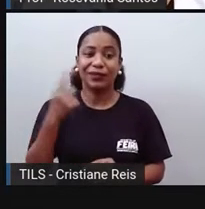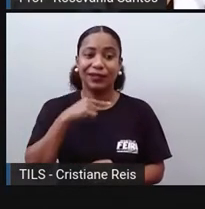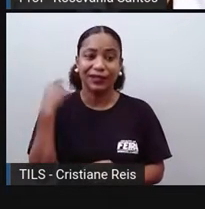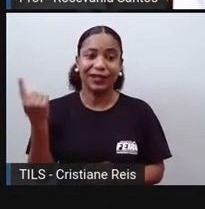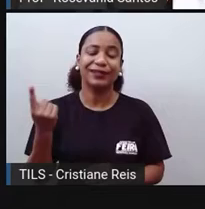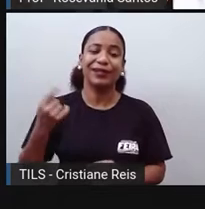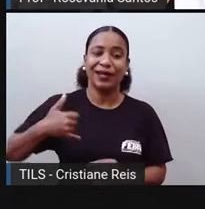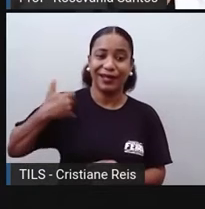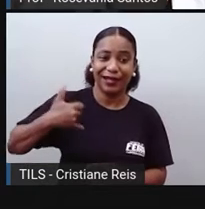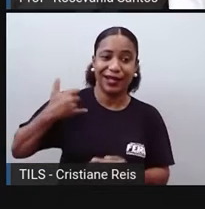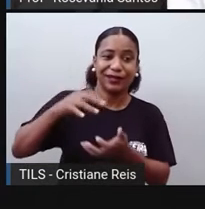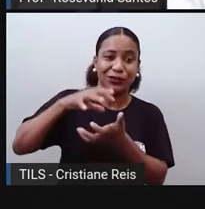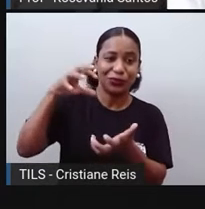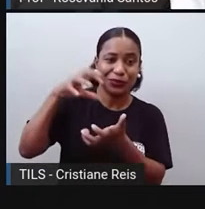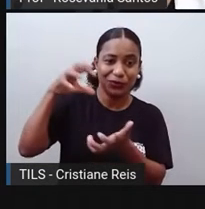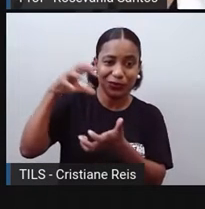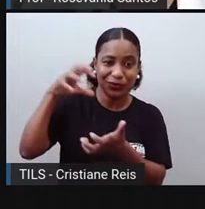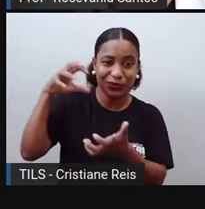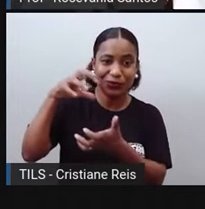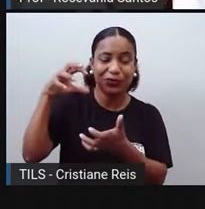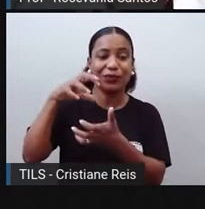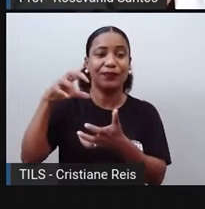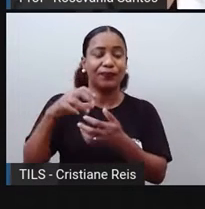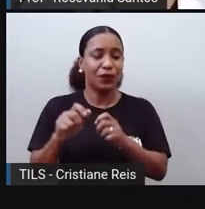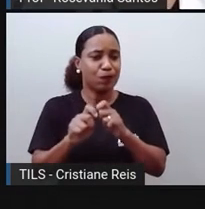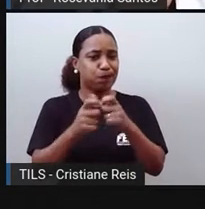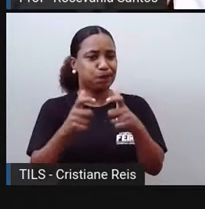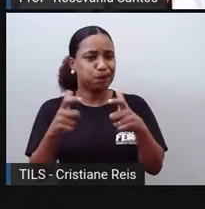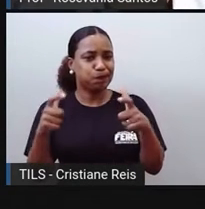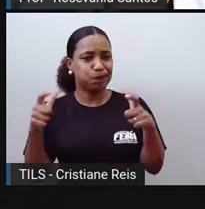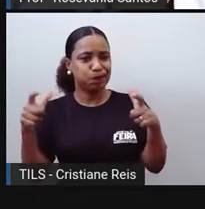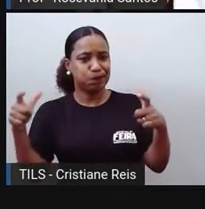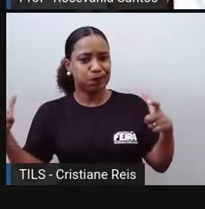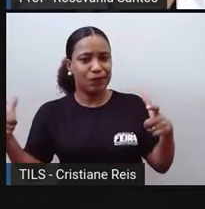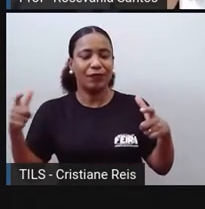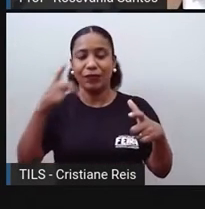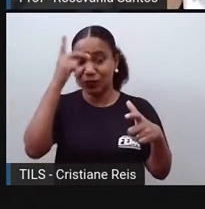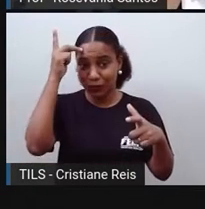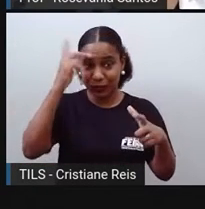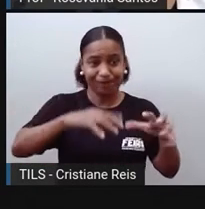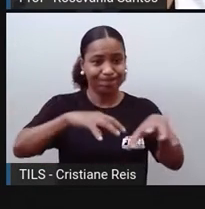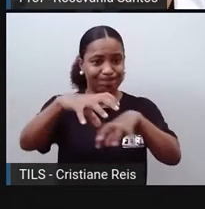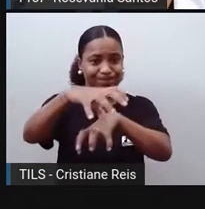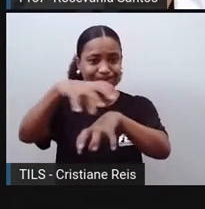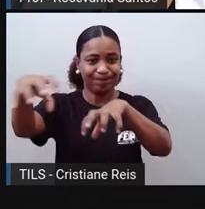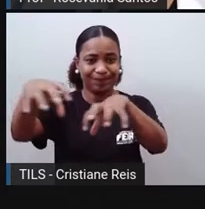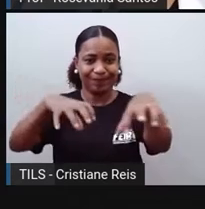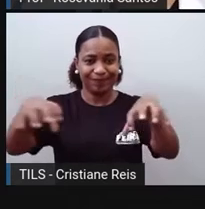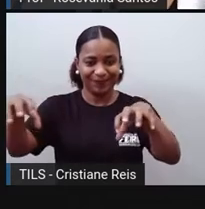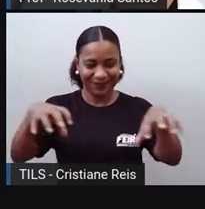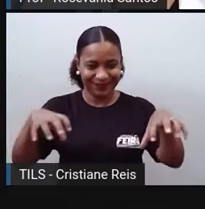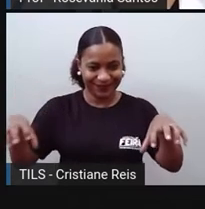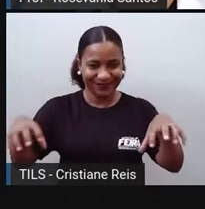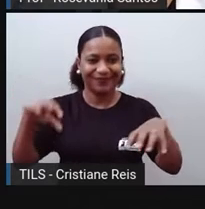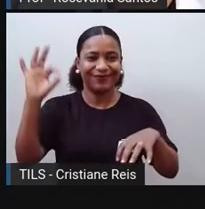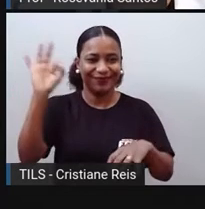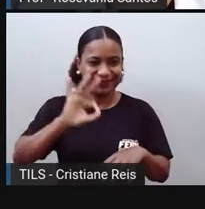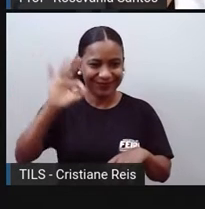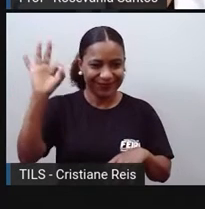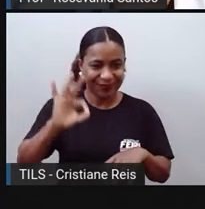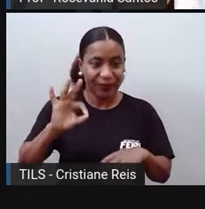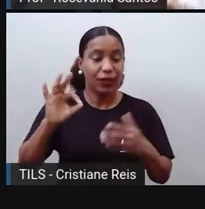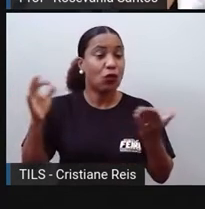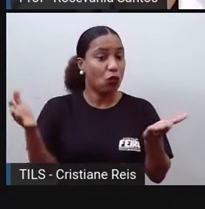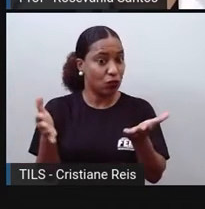Fecundidade, crescimento vegetativo, distribuição da população. Isso nós também vamos trabalhar. Então, por isso, é importante